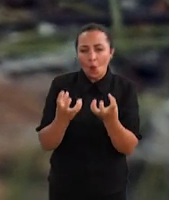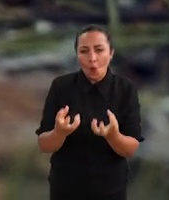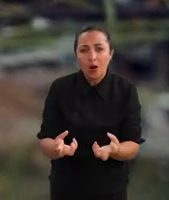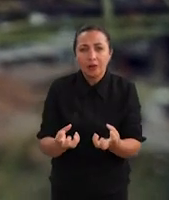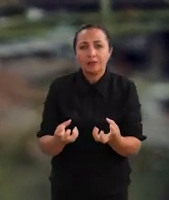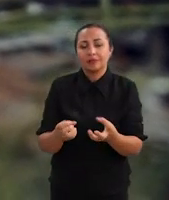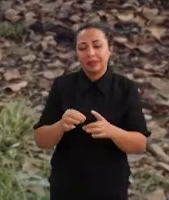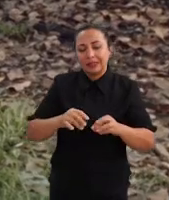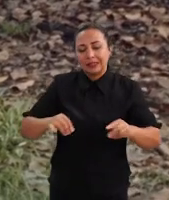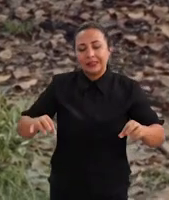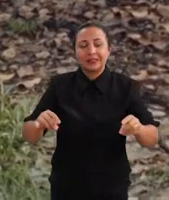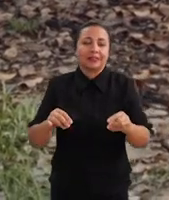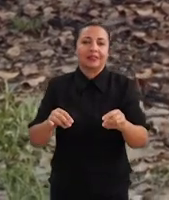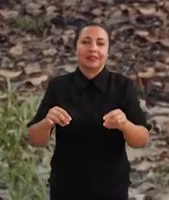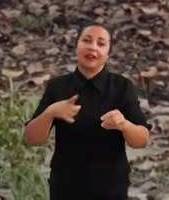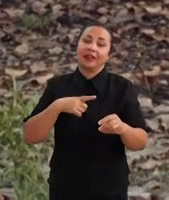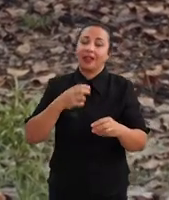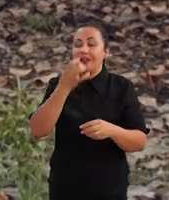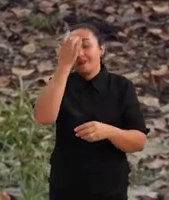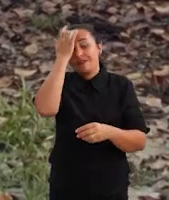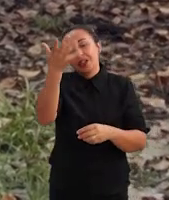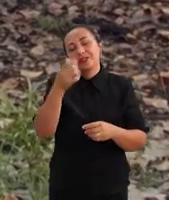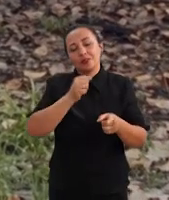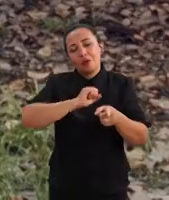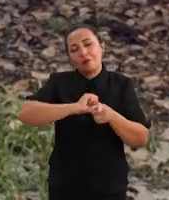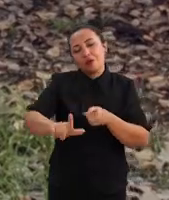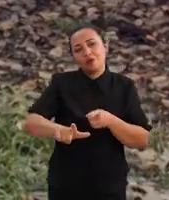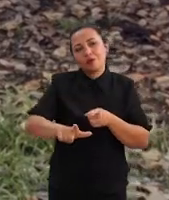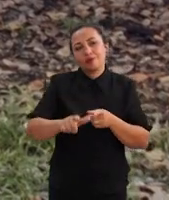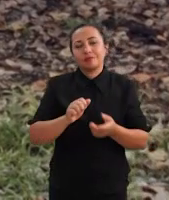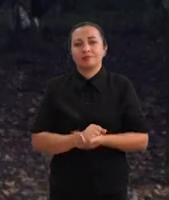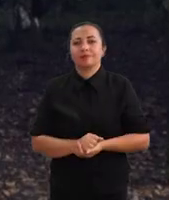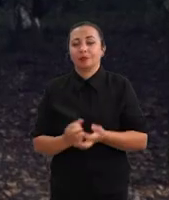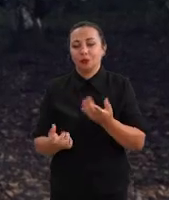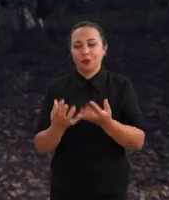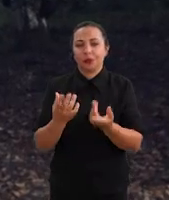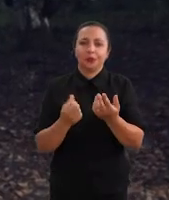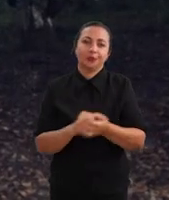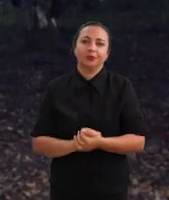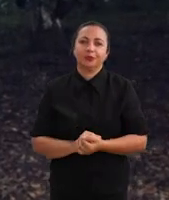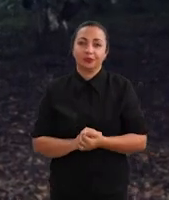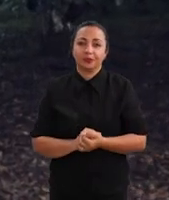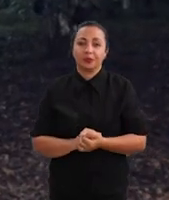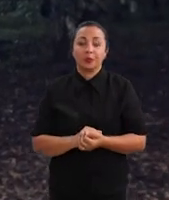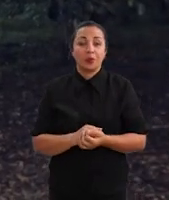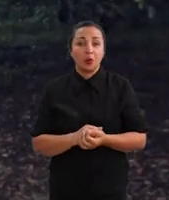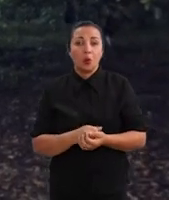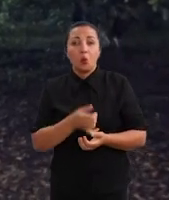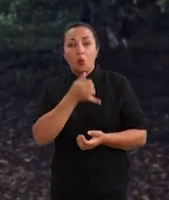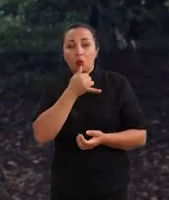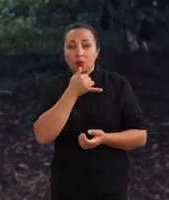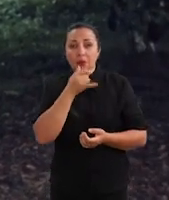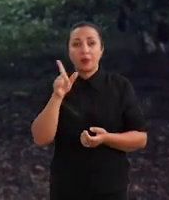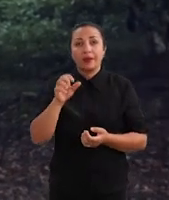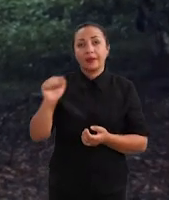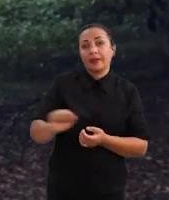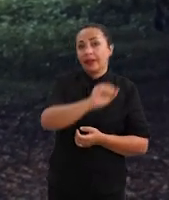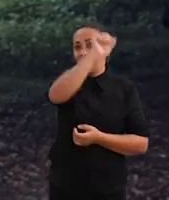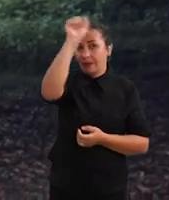serrapilheira, aquele material que está no solo, mais seco e mais propenso a queimar. Por exemplo, no cerrado, nas savanas